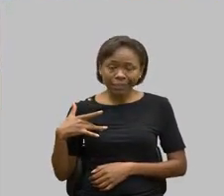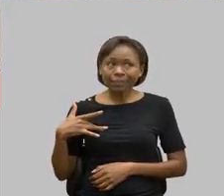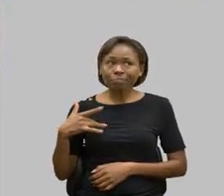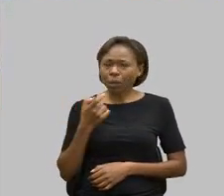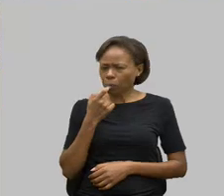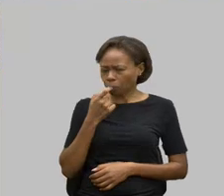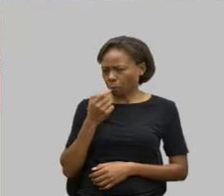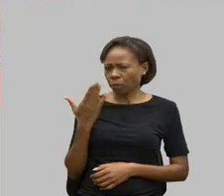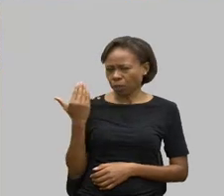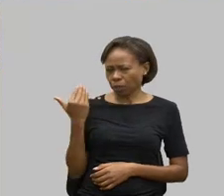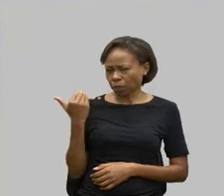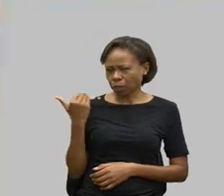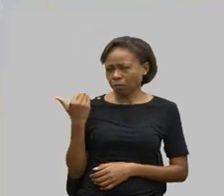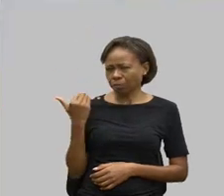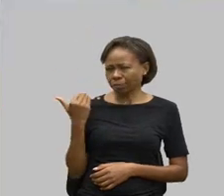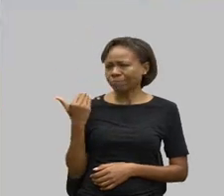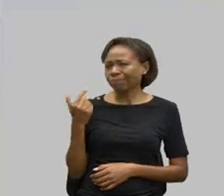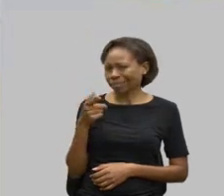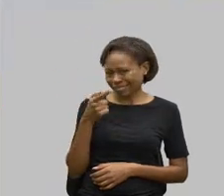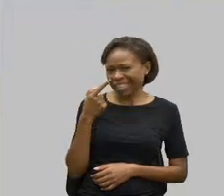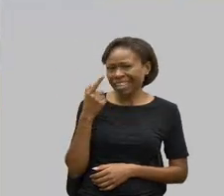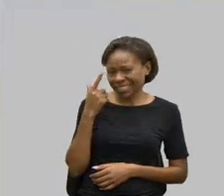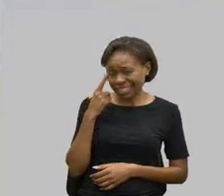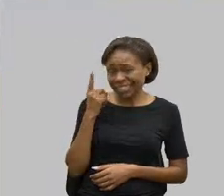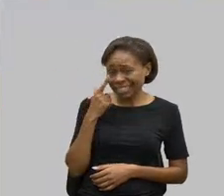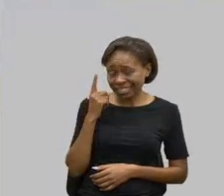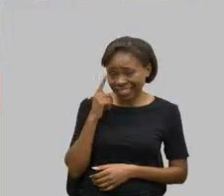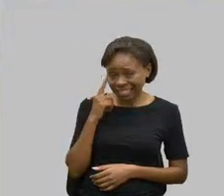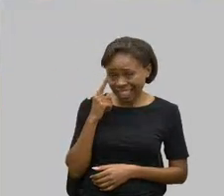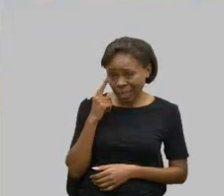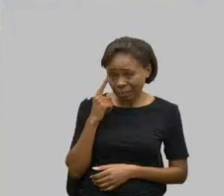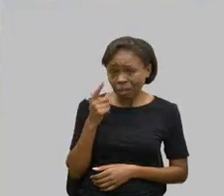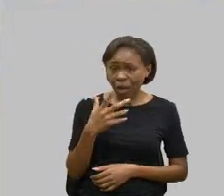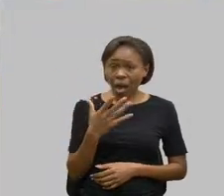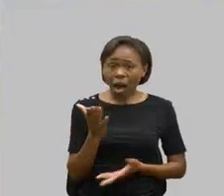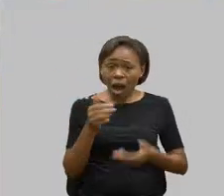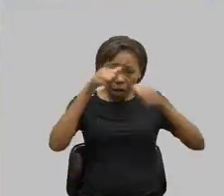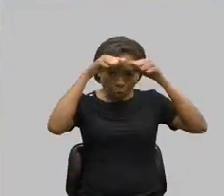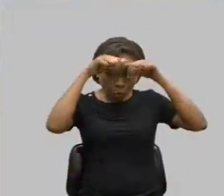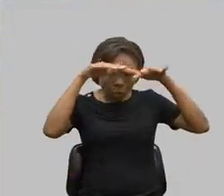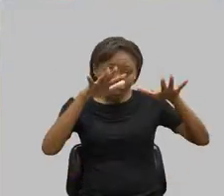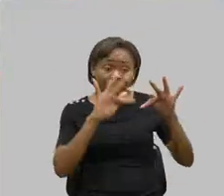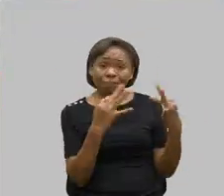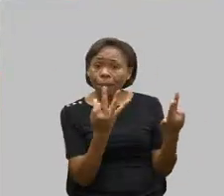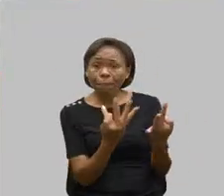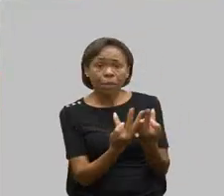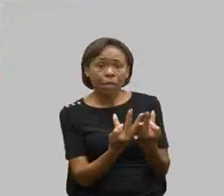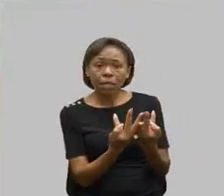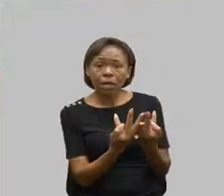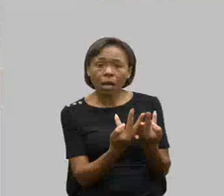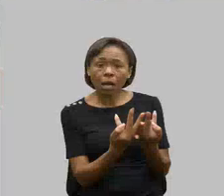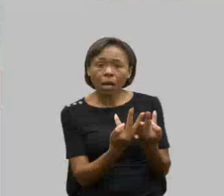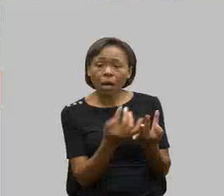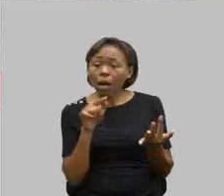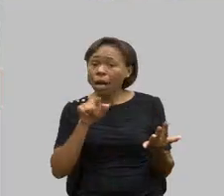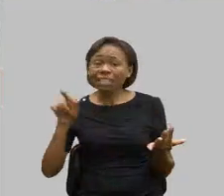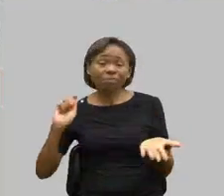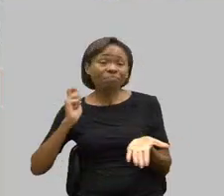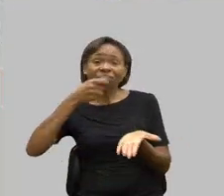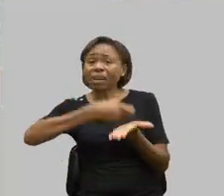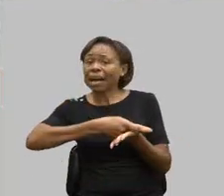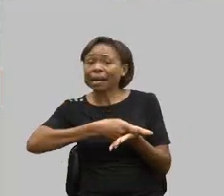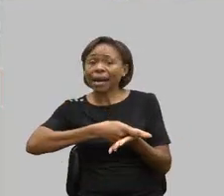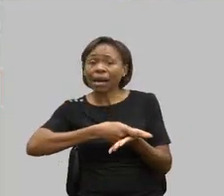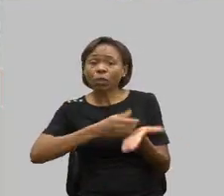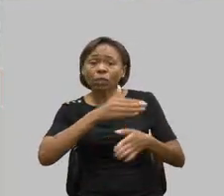recentemente, não está tendo aí, famílias de autistas estão se recusando a pagar o tratamento. Isso é crime,